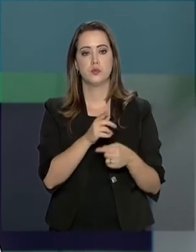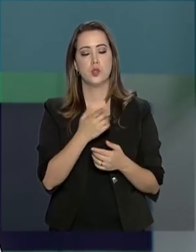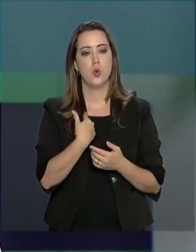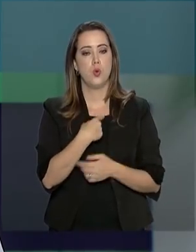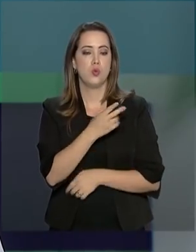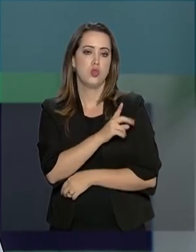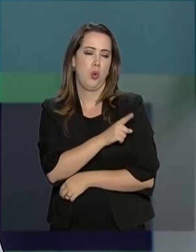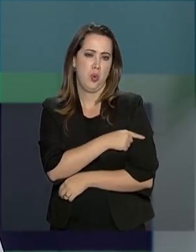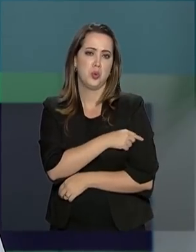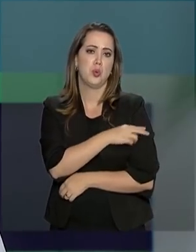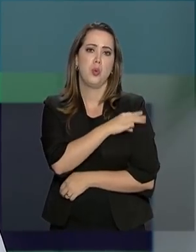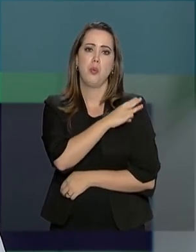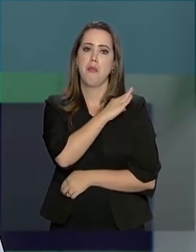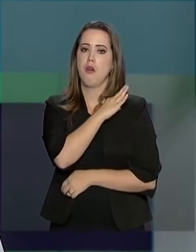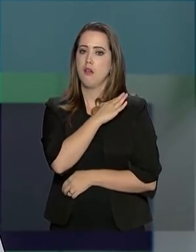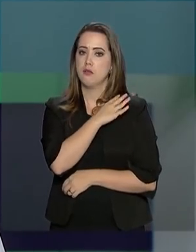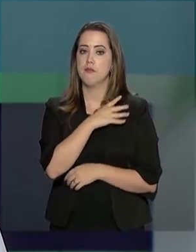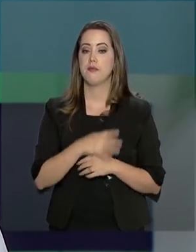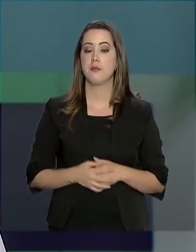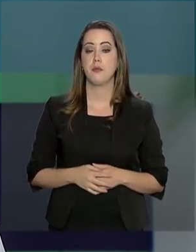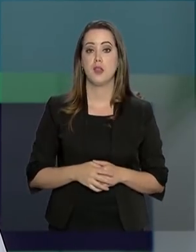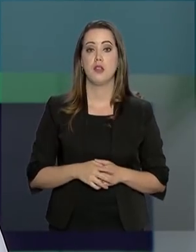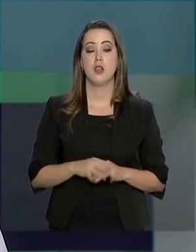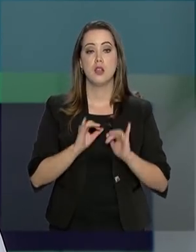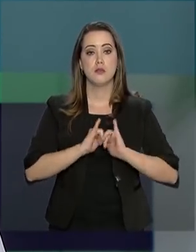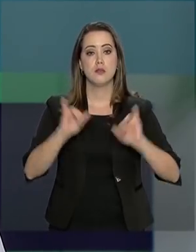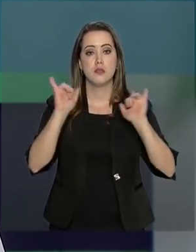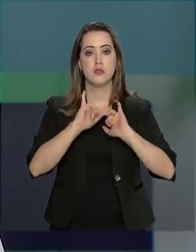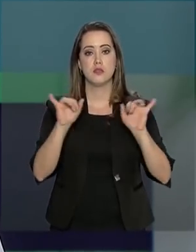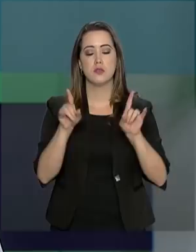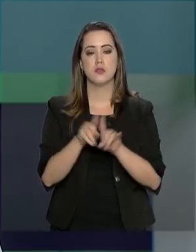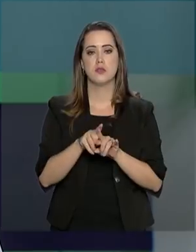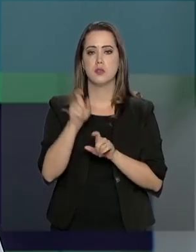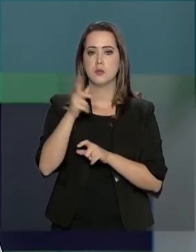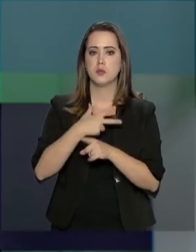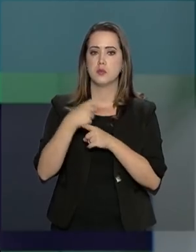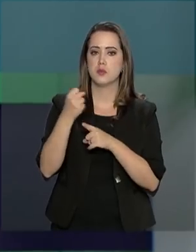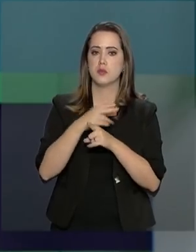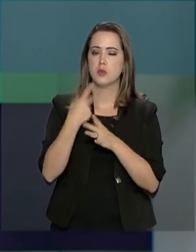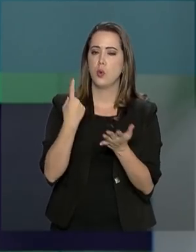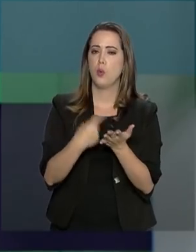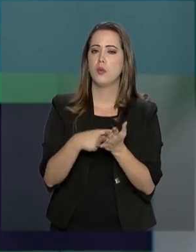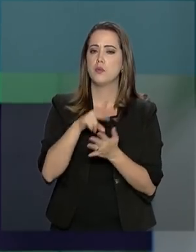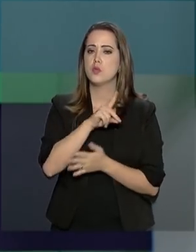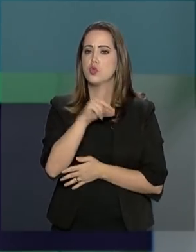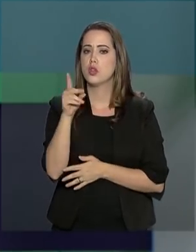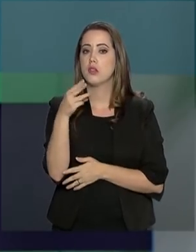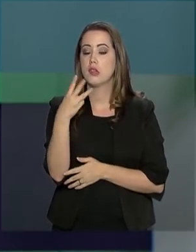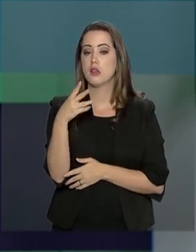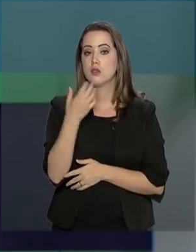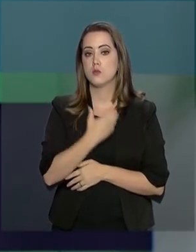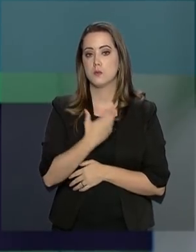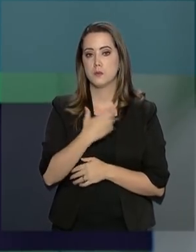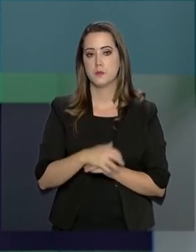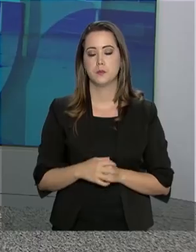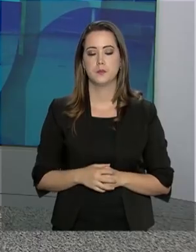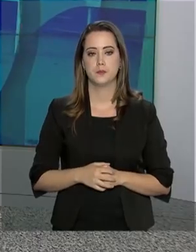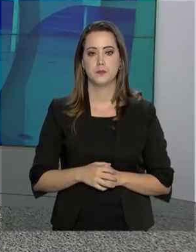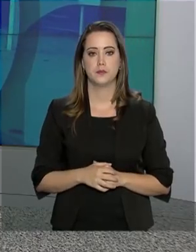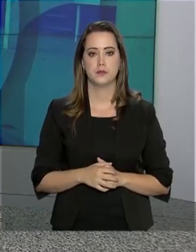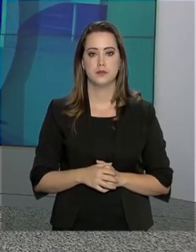com o grau de escolaridade do aluno. A divulgação dos vencedores está marcada para 3 de dezembro.